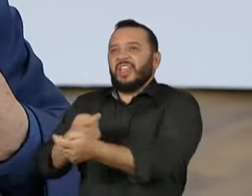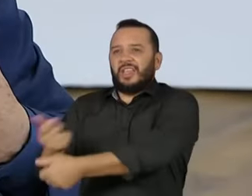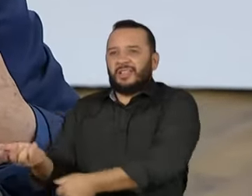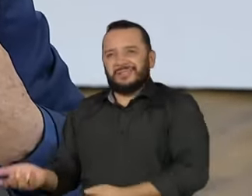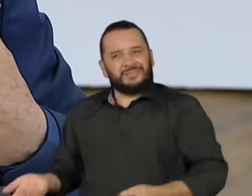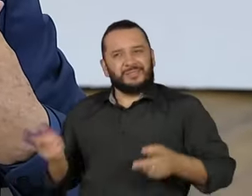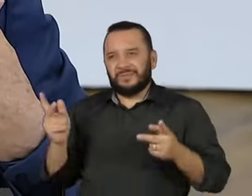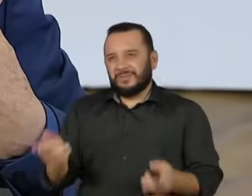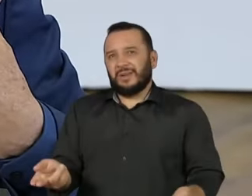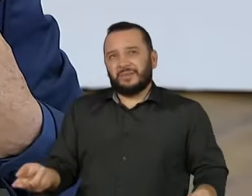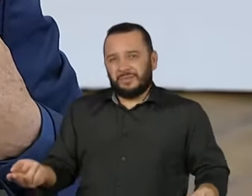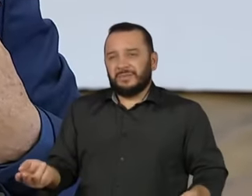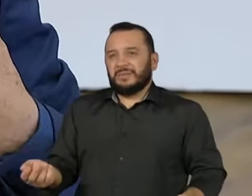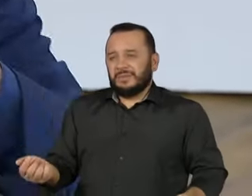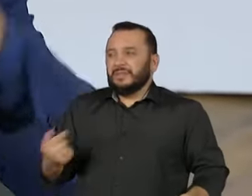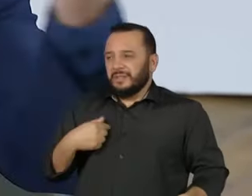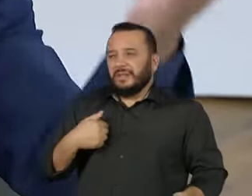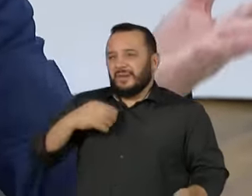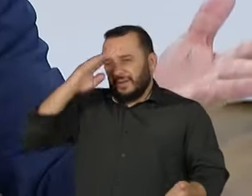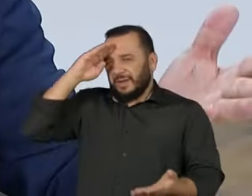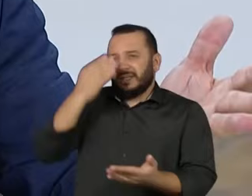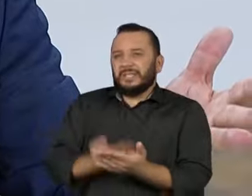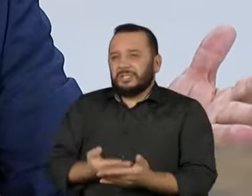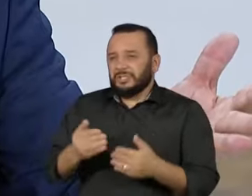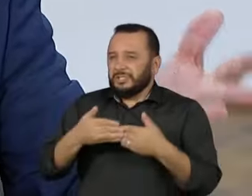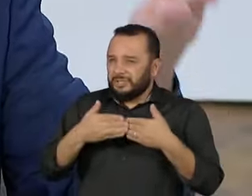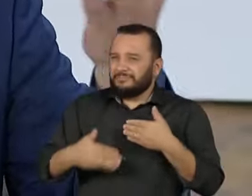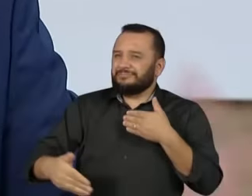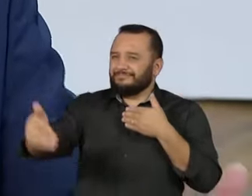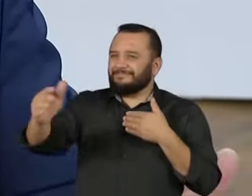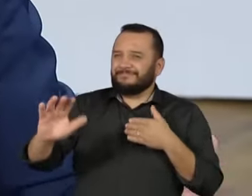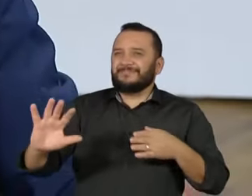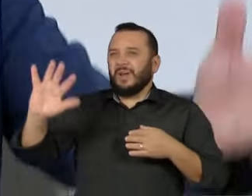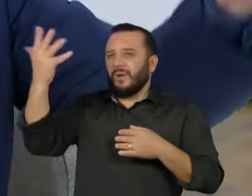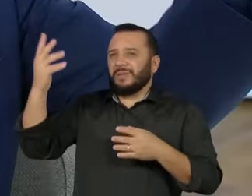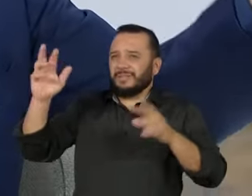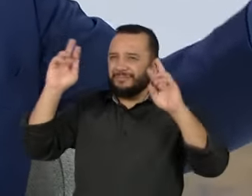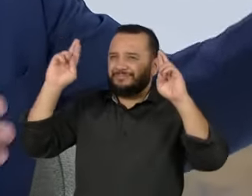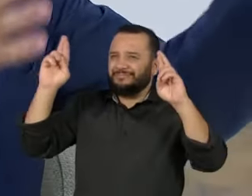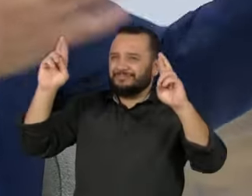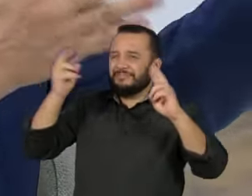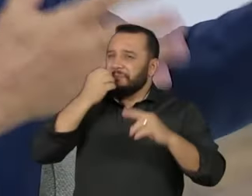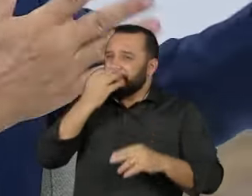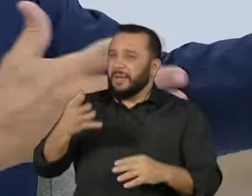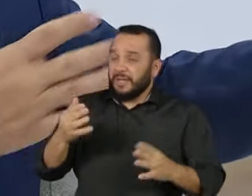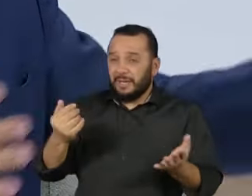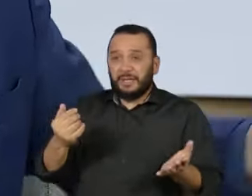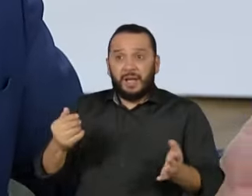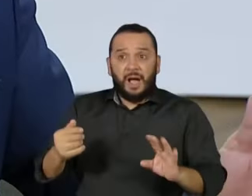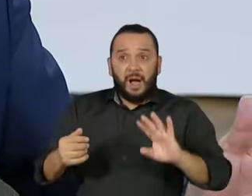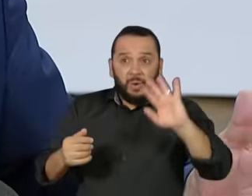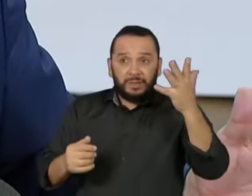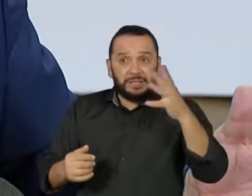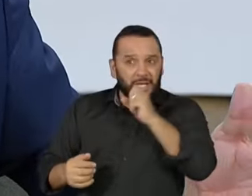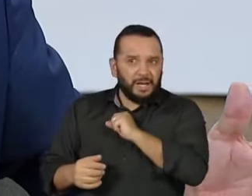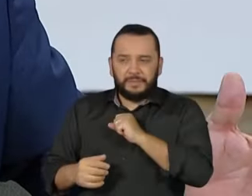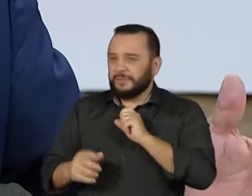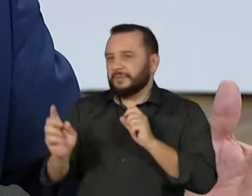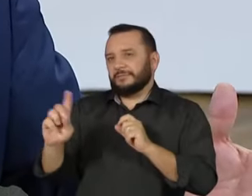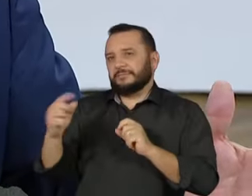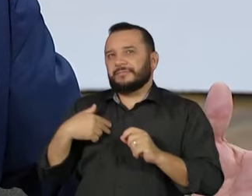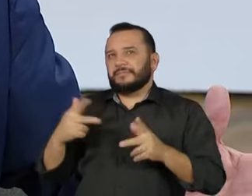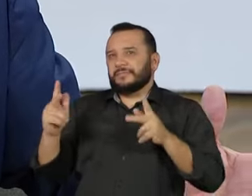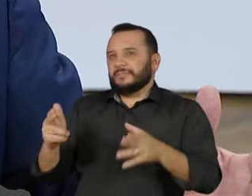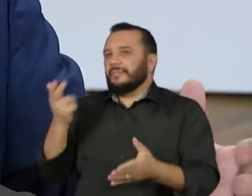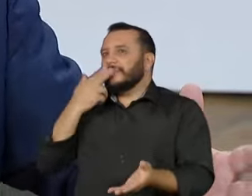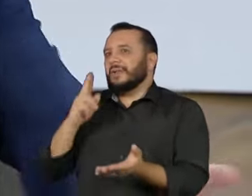frente, a minha visão, assim. Isso acontece por combustão espontânea? Não. Isso acontece igual nós fizemos agora com a carta. Isso